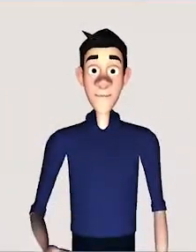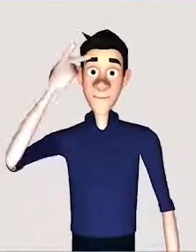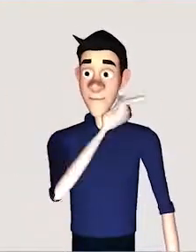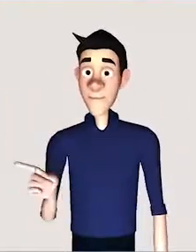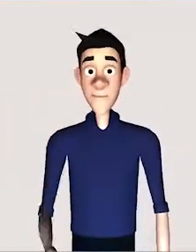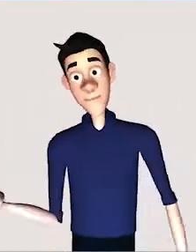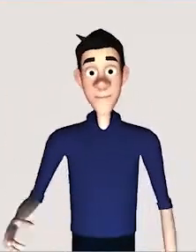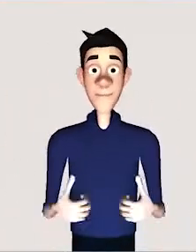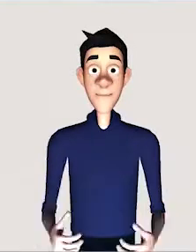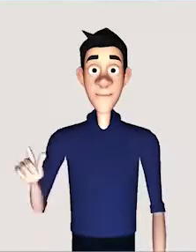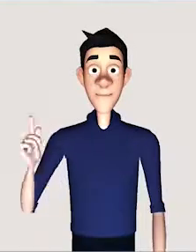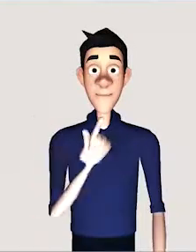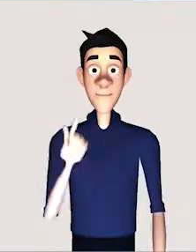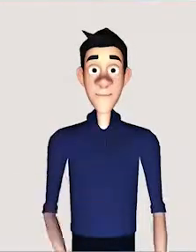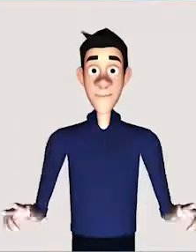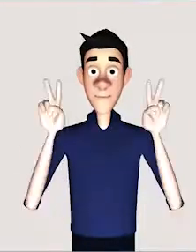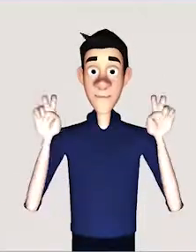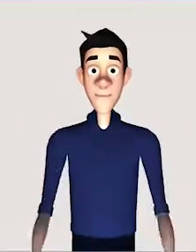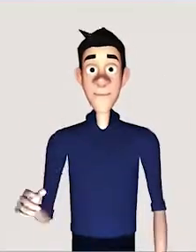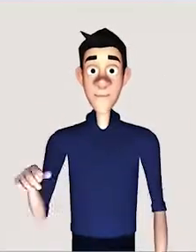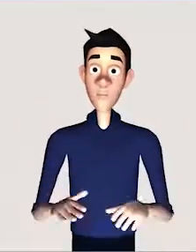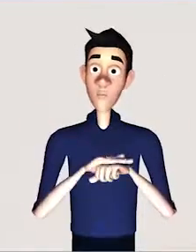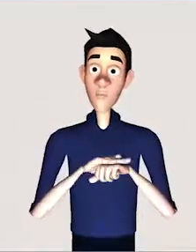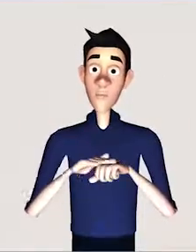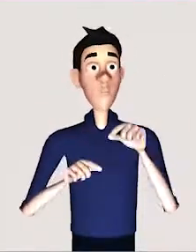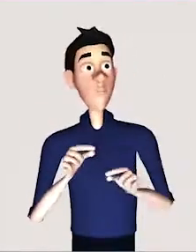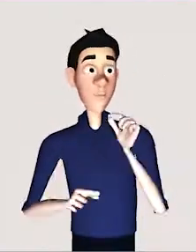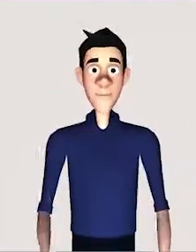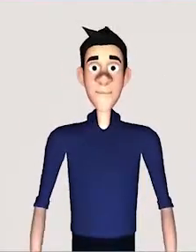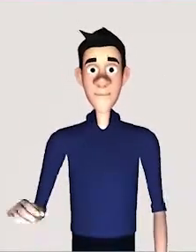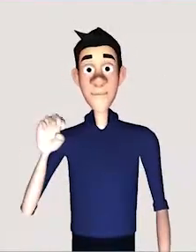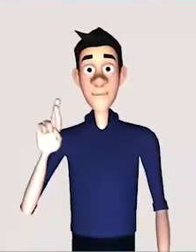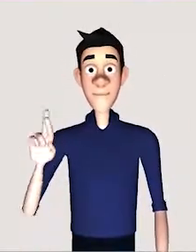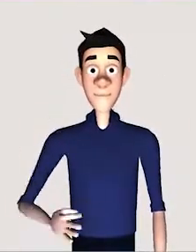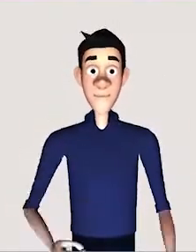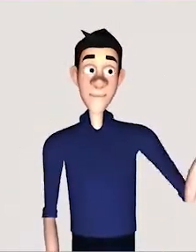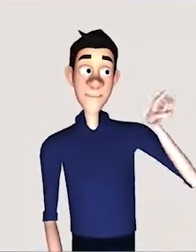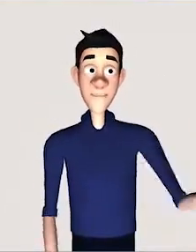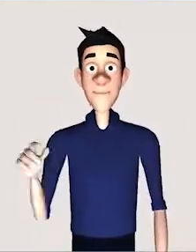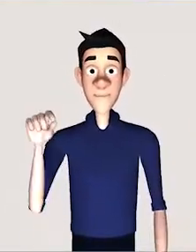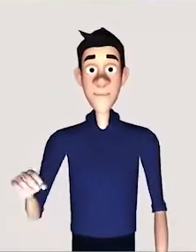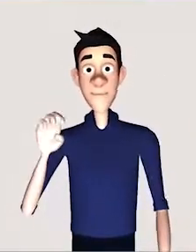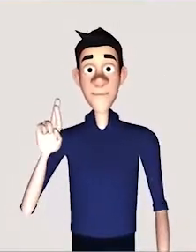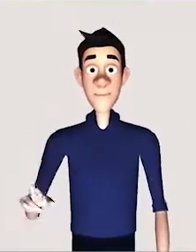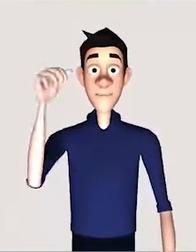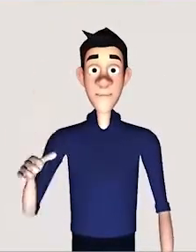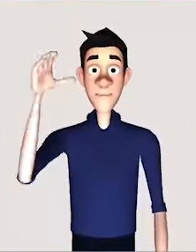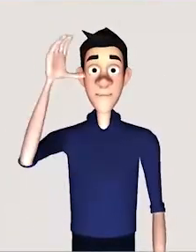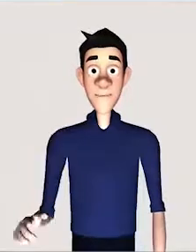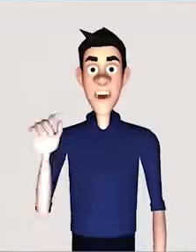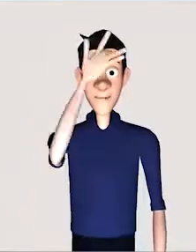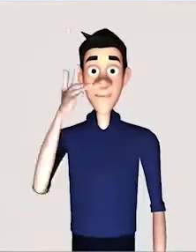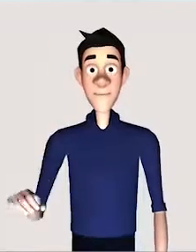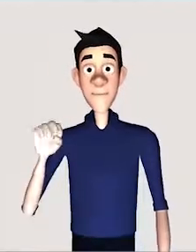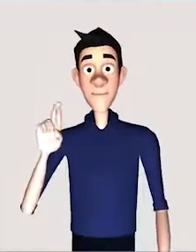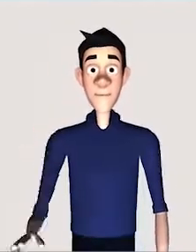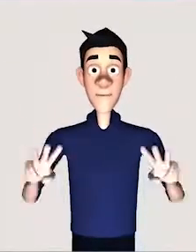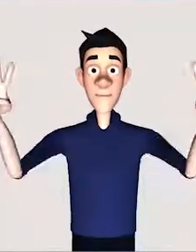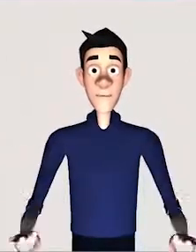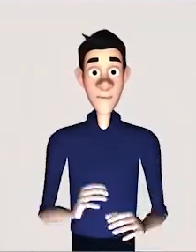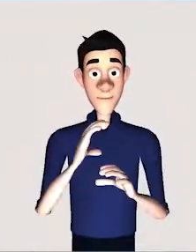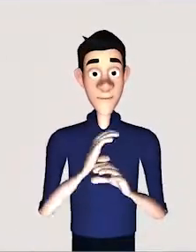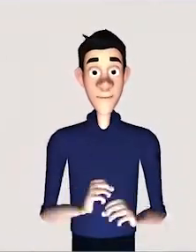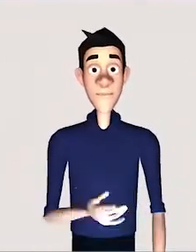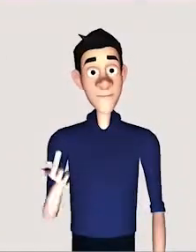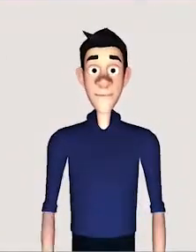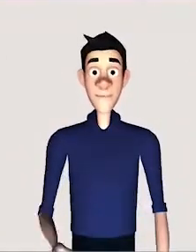É justamente aquele que é campeão de curiosidade. Quem é o museu mais visitado do Brasil? Qual